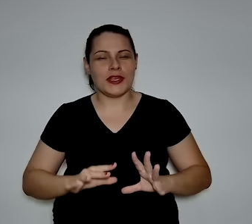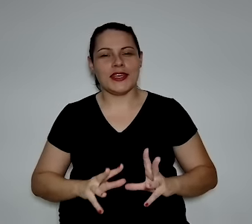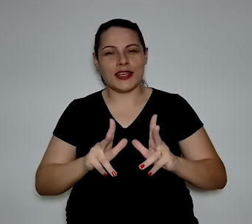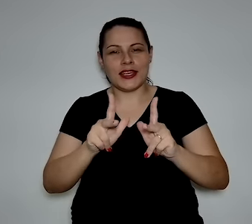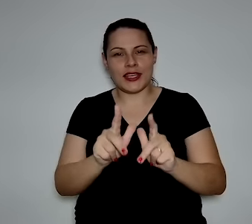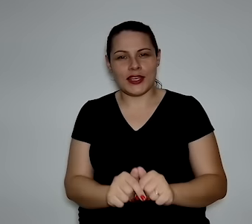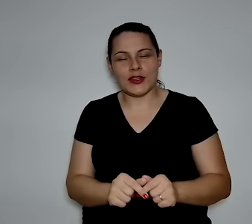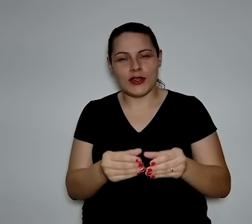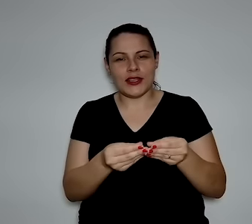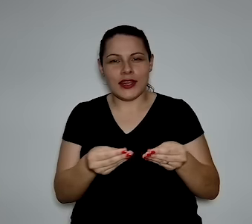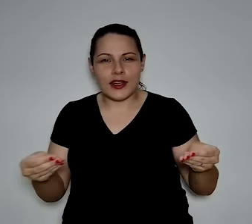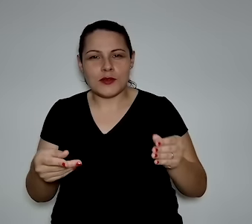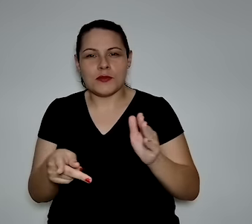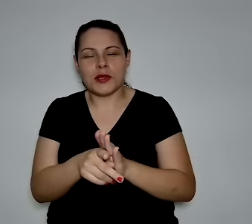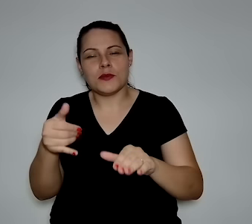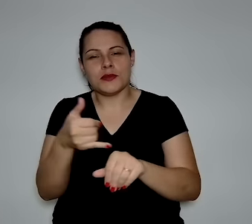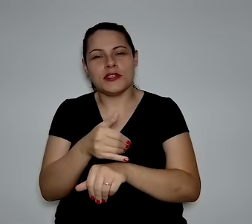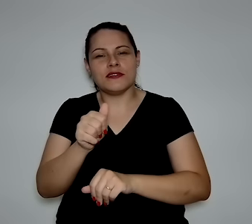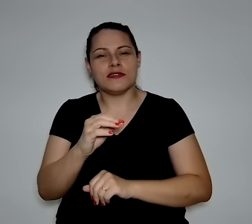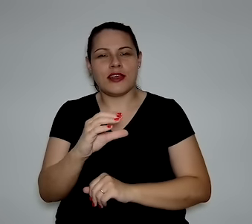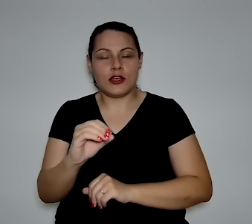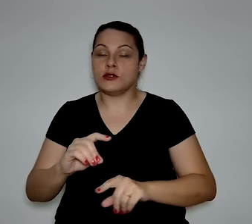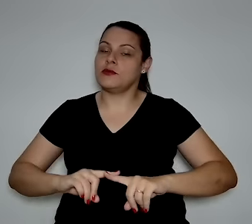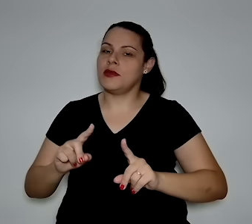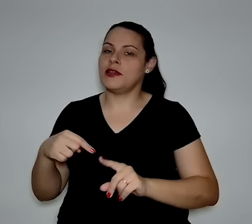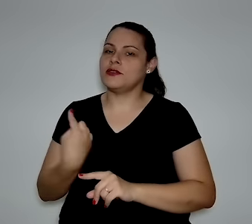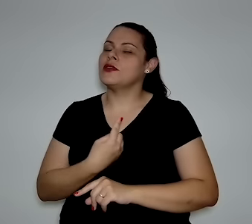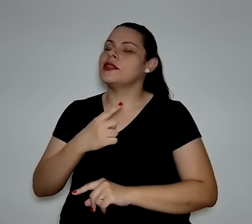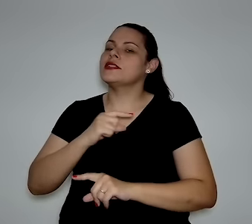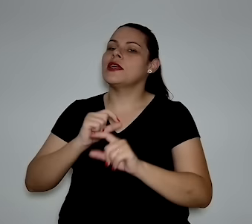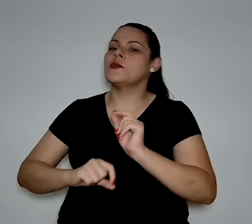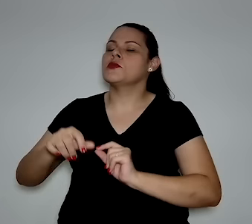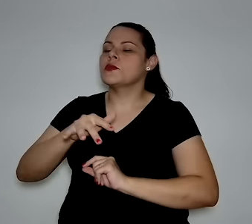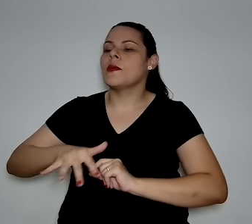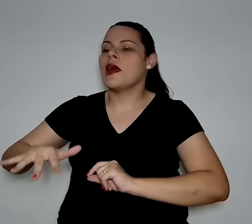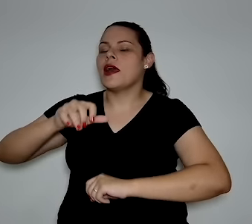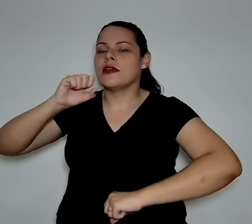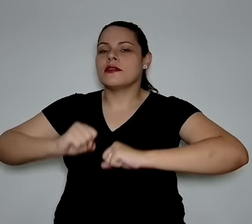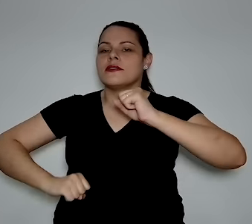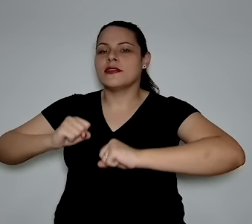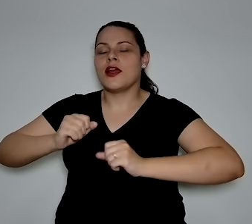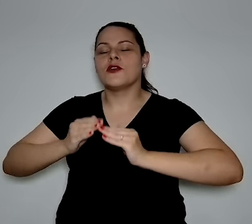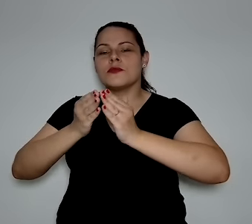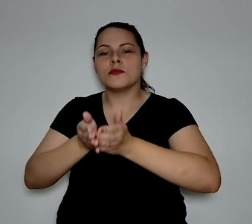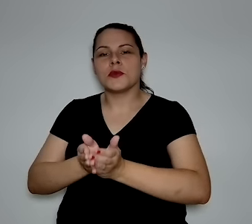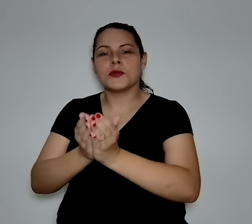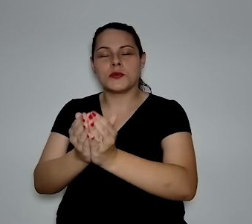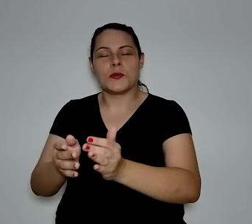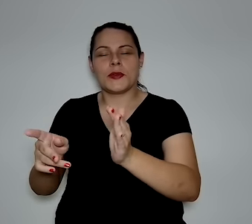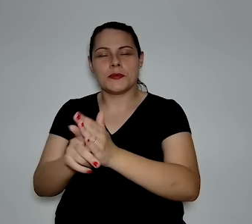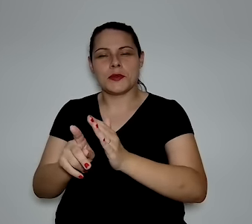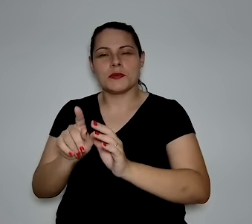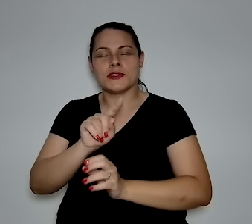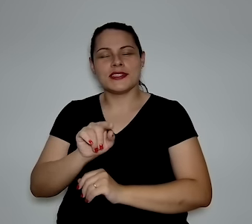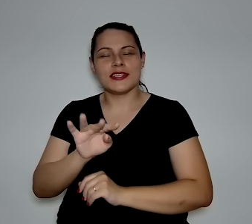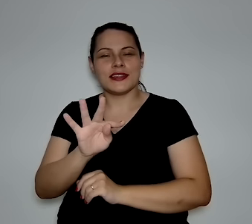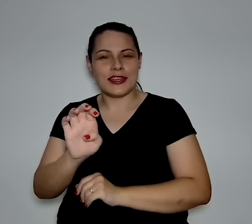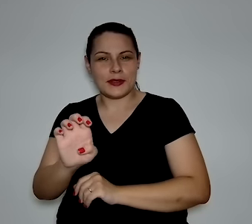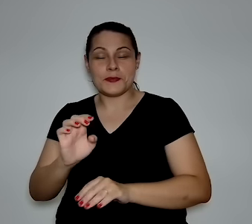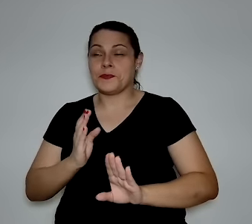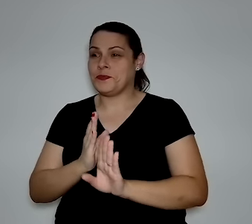as lâminas, as placas de aço. Mas nós temos o complexo industrial portuário do PSI com a ZPE.